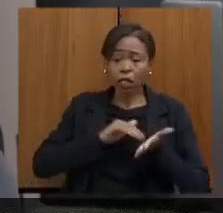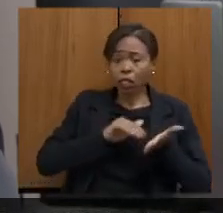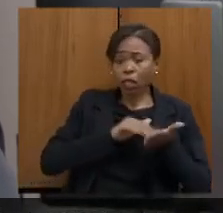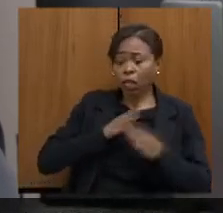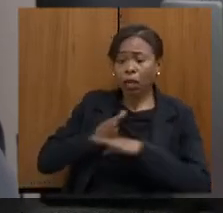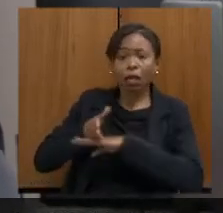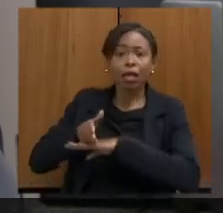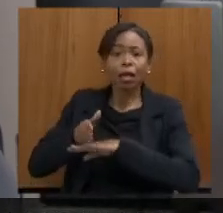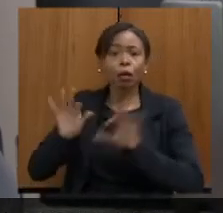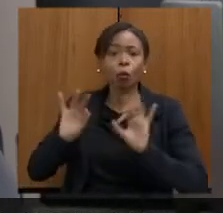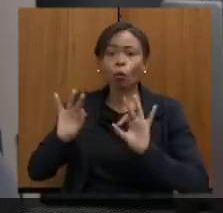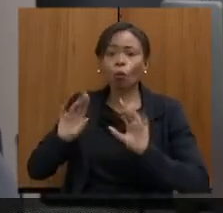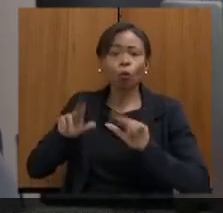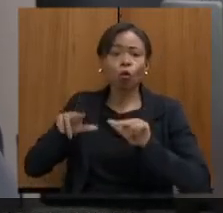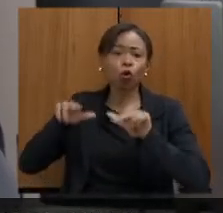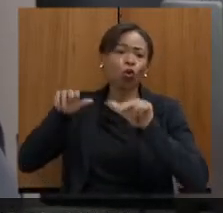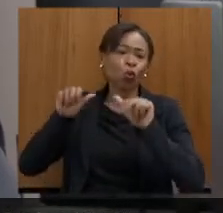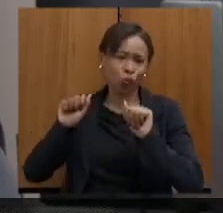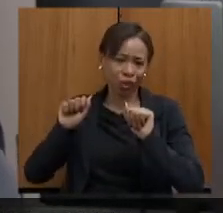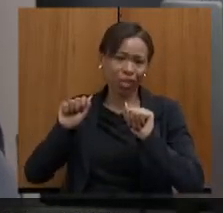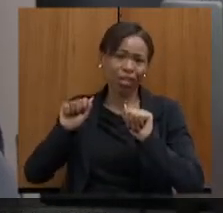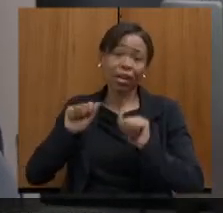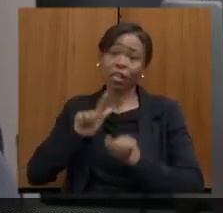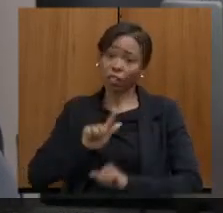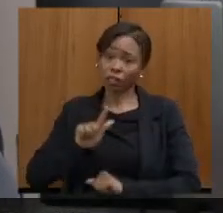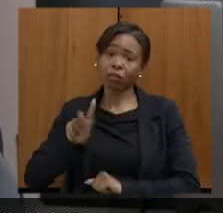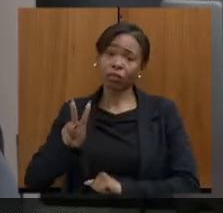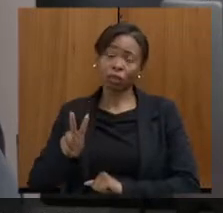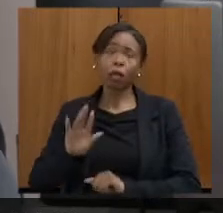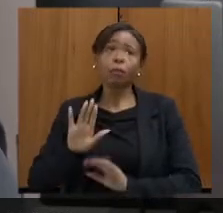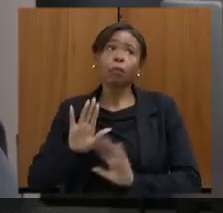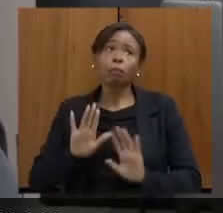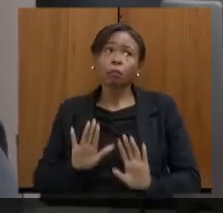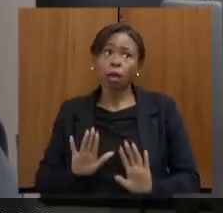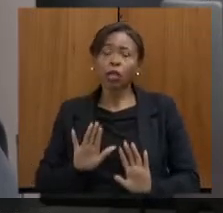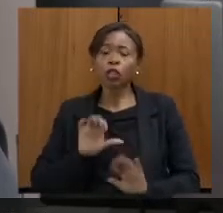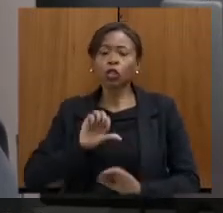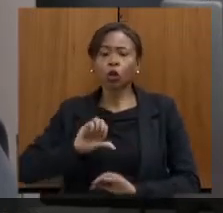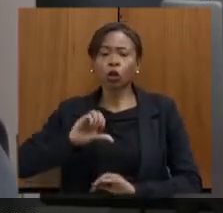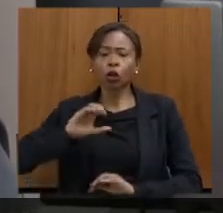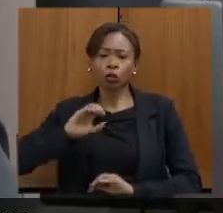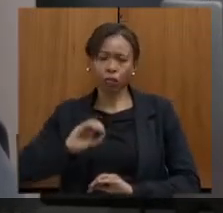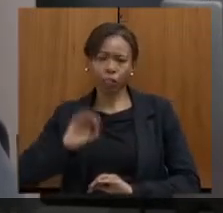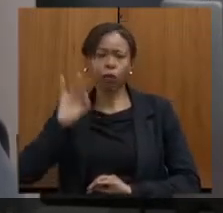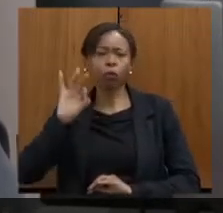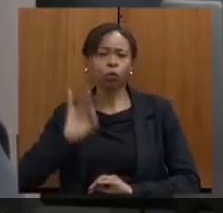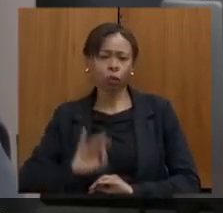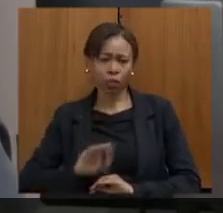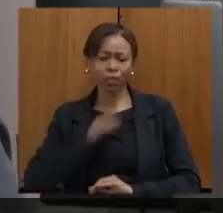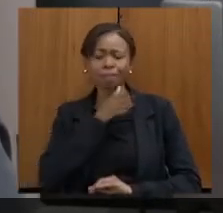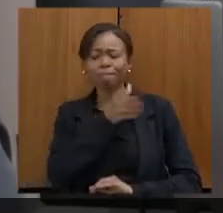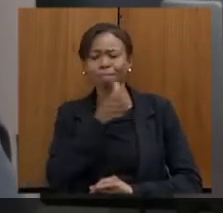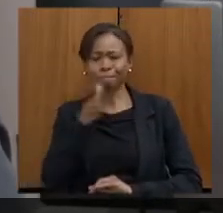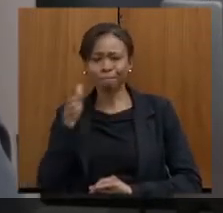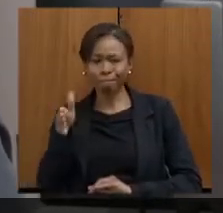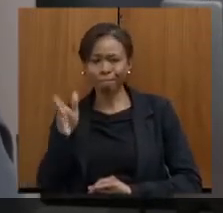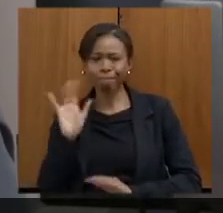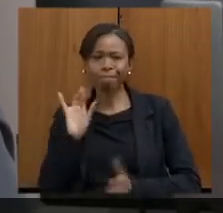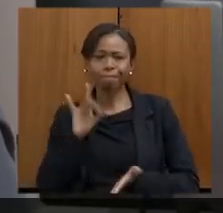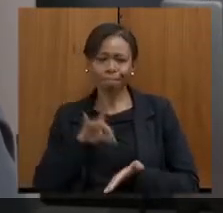de Cultura em governador Valadares. Isso eu posso dizer que, em 90% dos municípios que nós vamos, é a realidade. Pode passar?